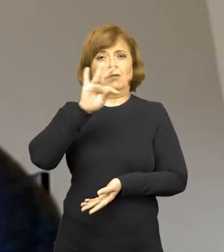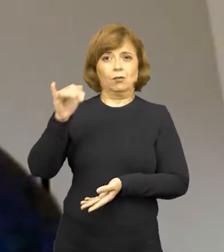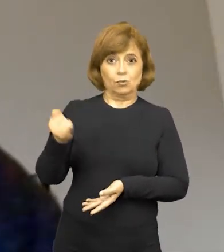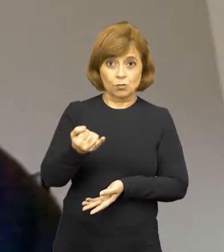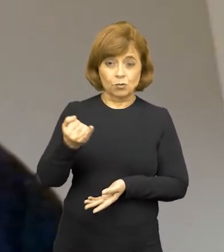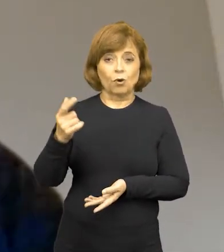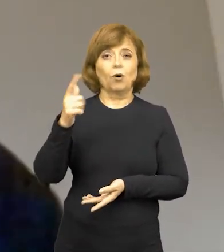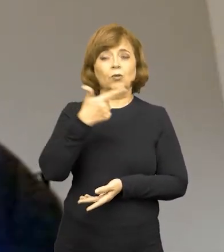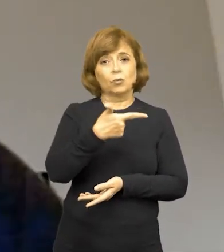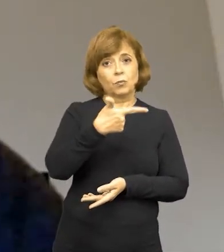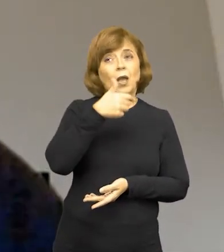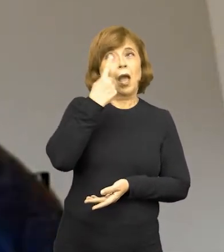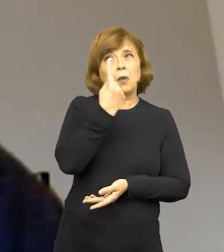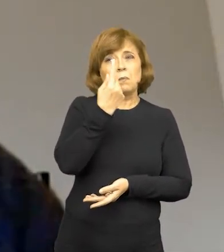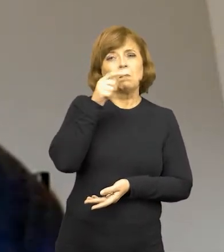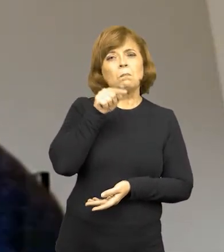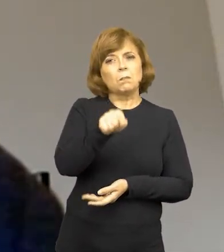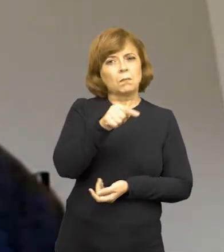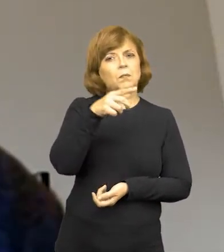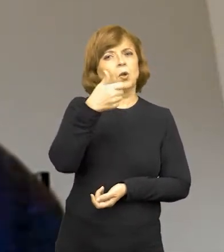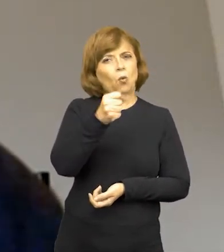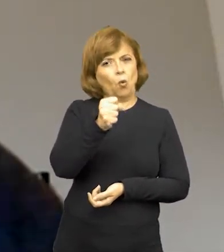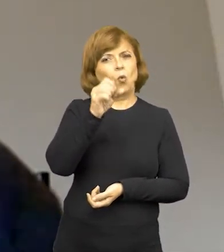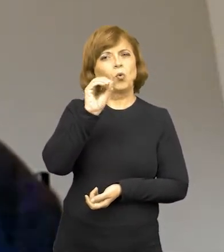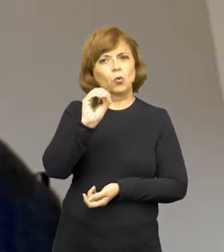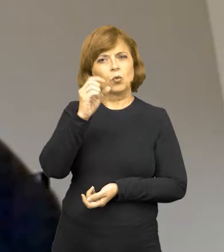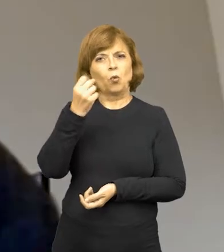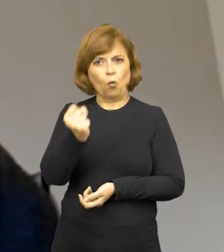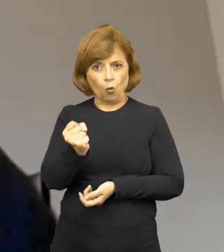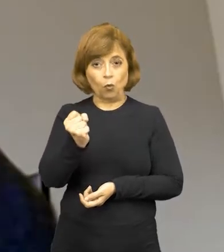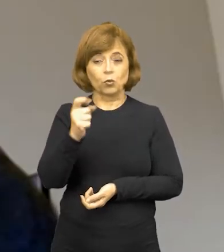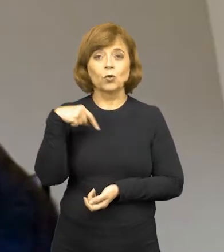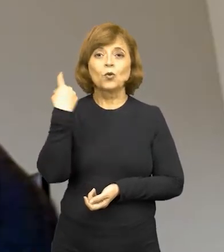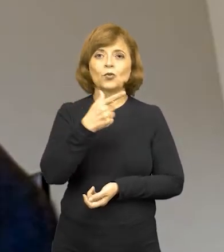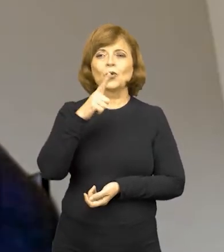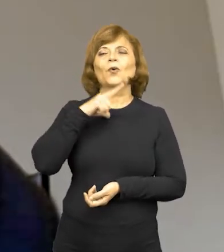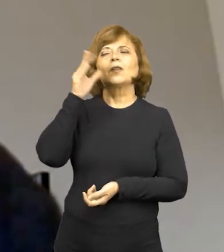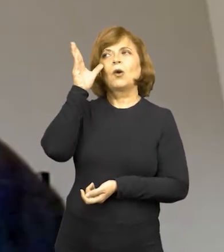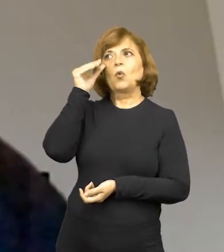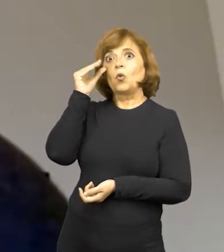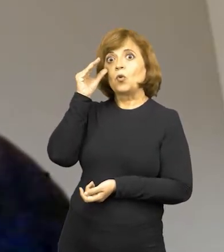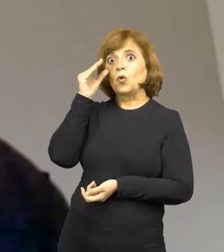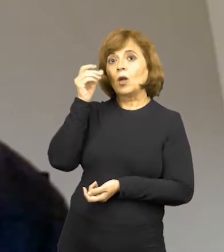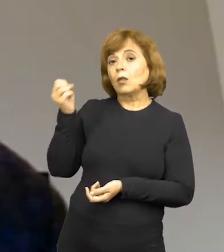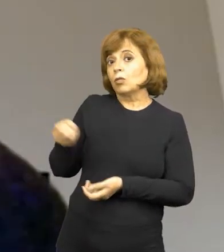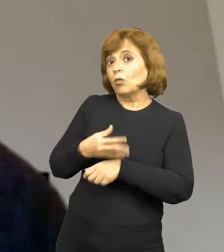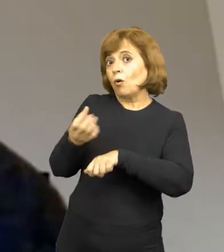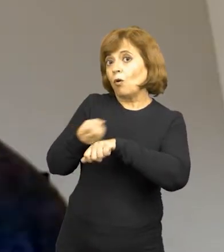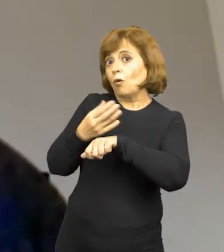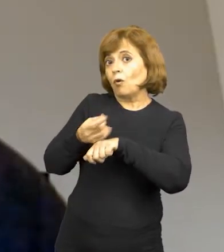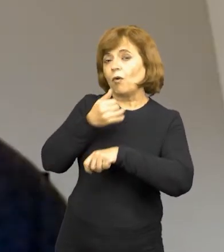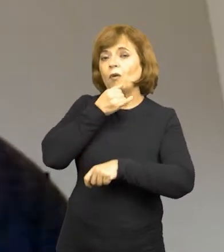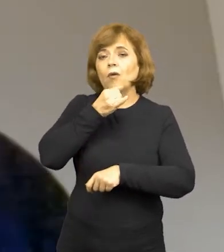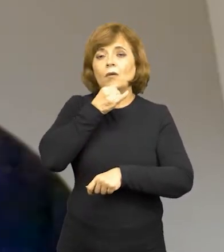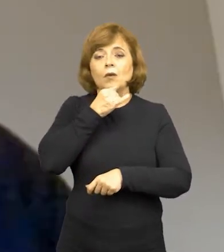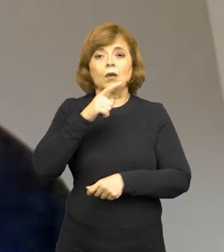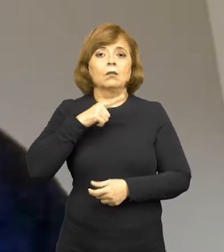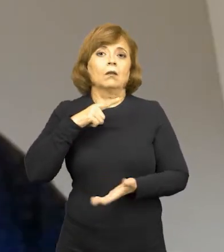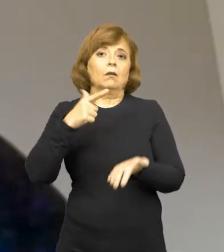1808. Bom, mas nós temos curiosidades mais recentes. Então, por exemplo, nós temos um